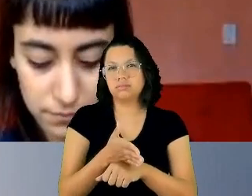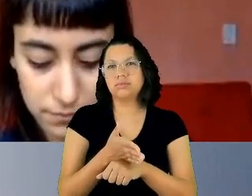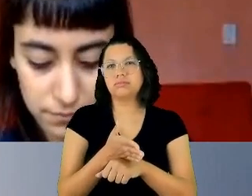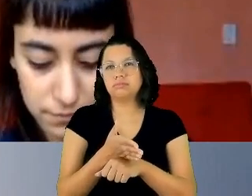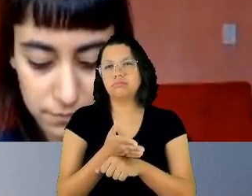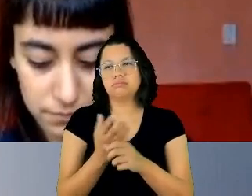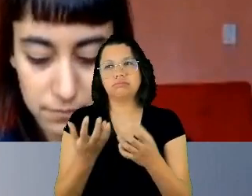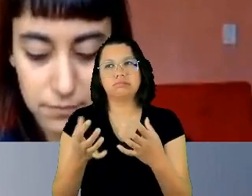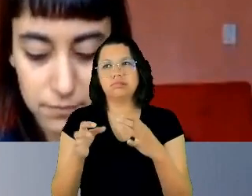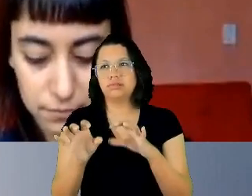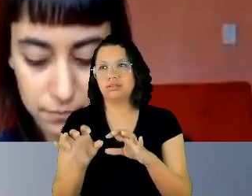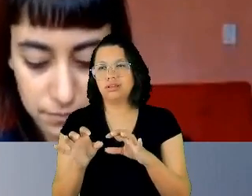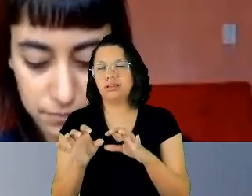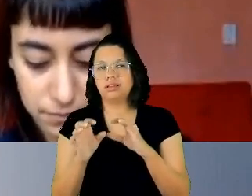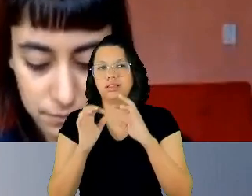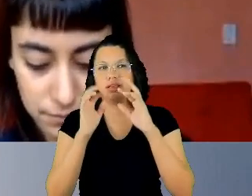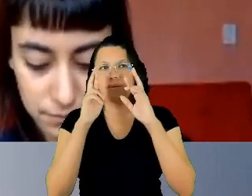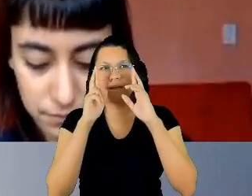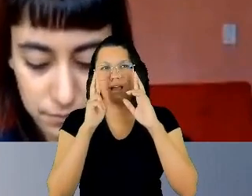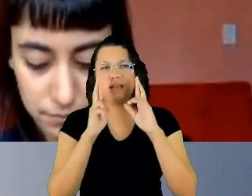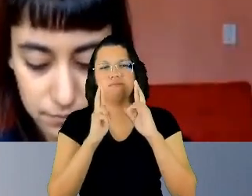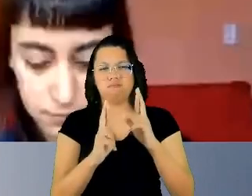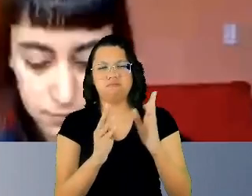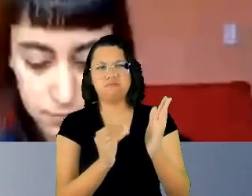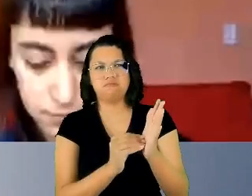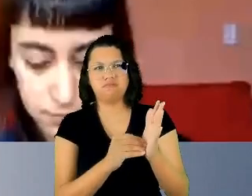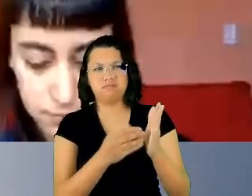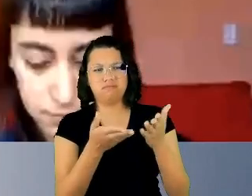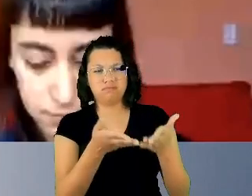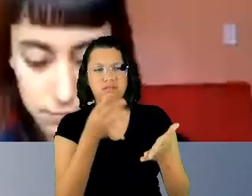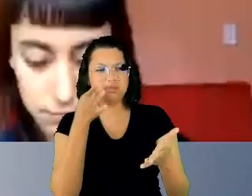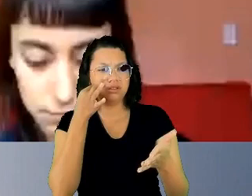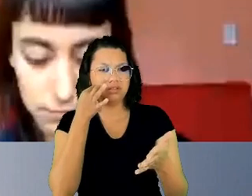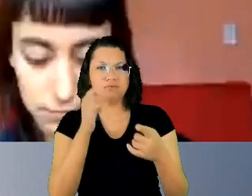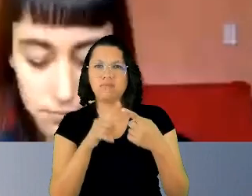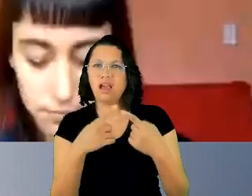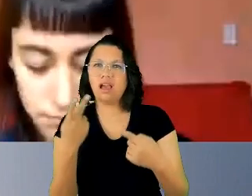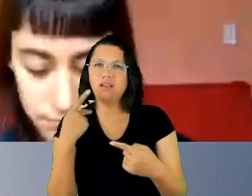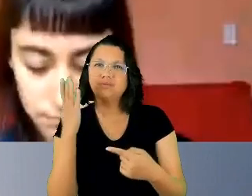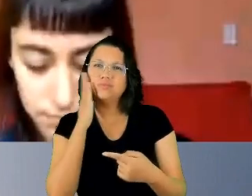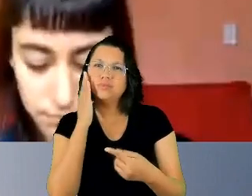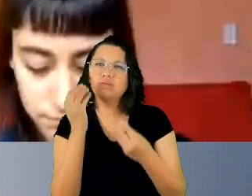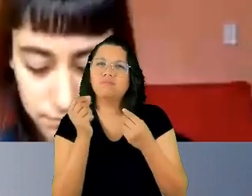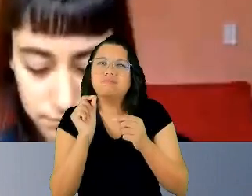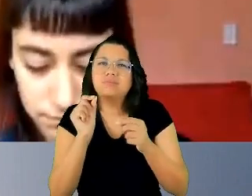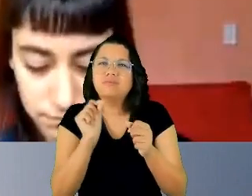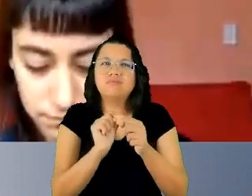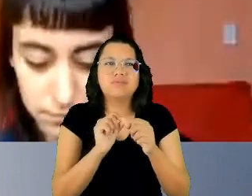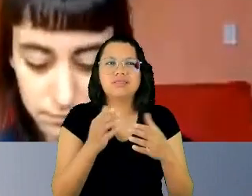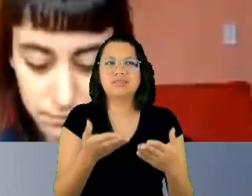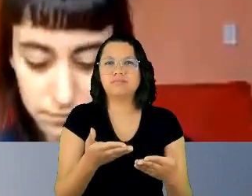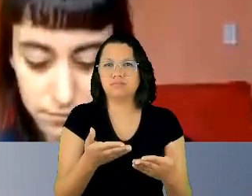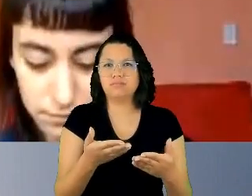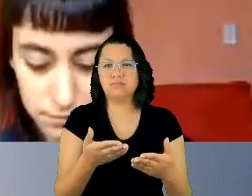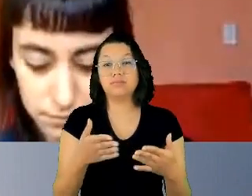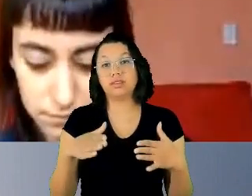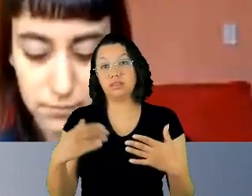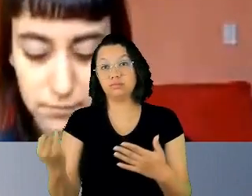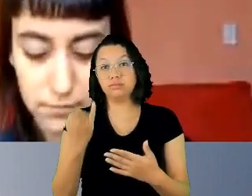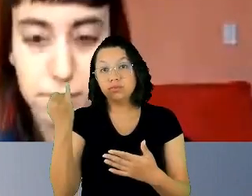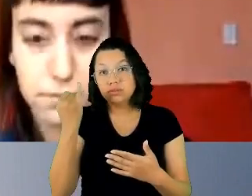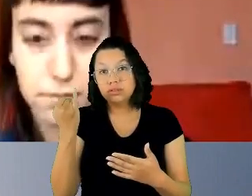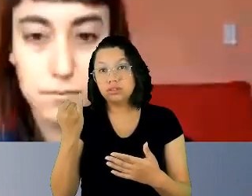em que o desrespeito está presente e não sabemos reagir. É importante que nessas situações, como